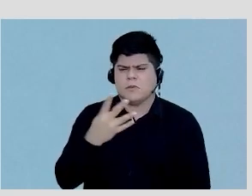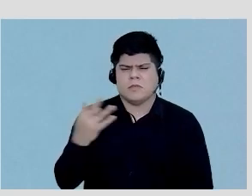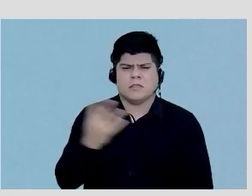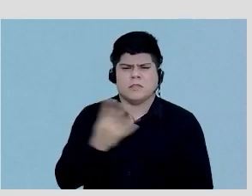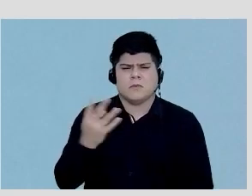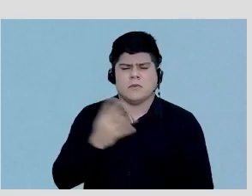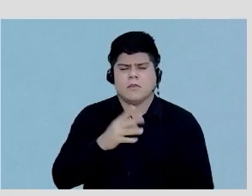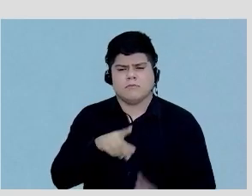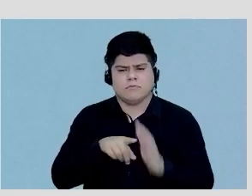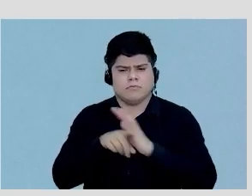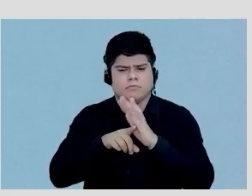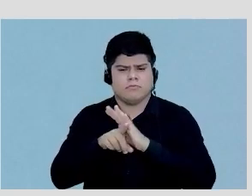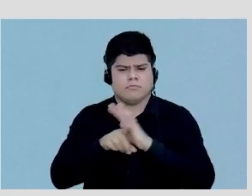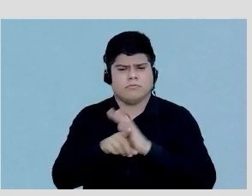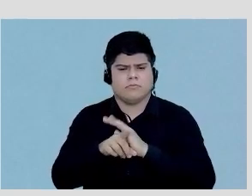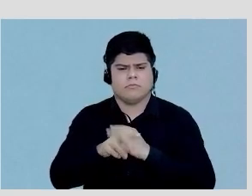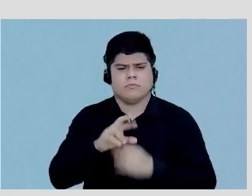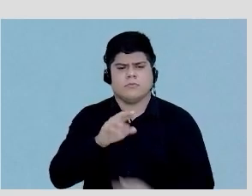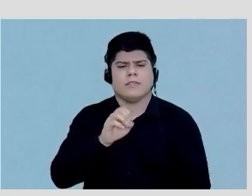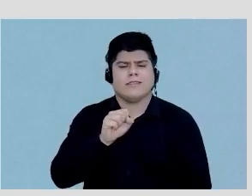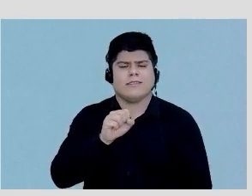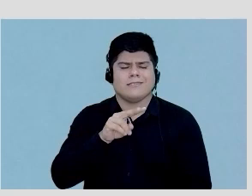44 análises de reserva de fluxo